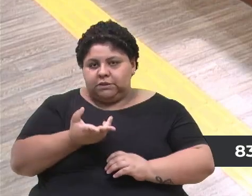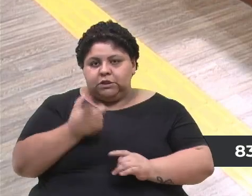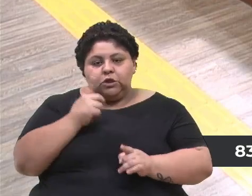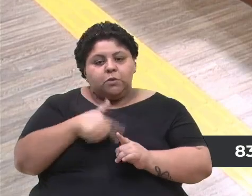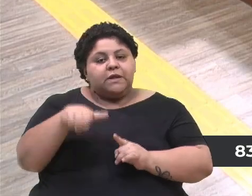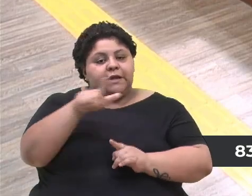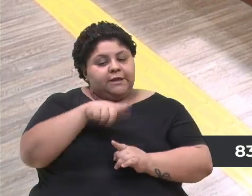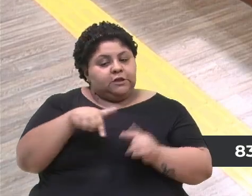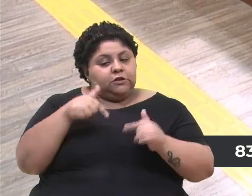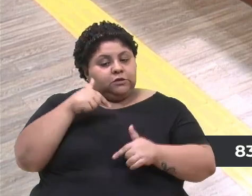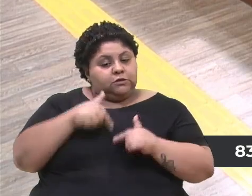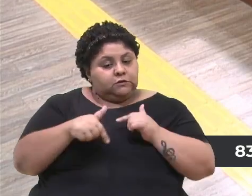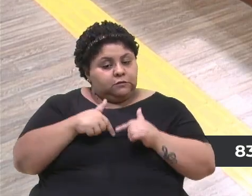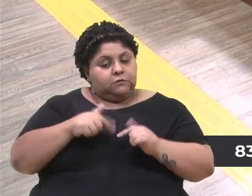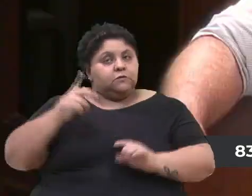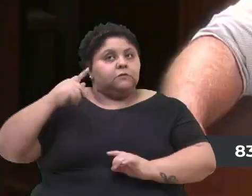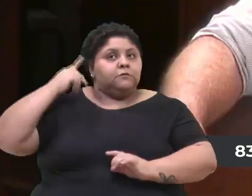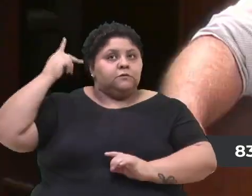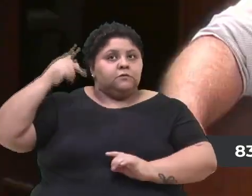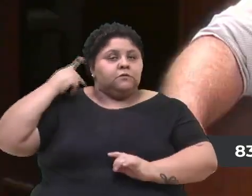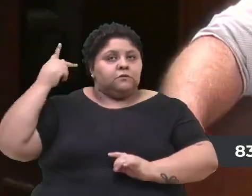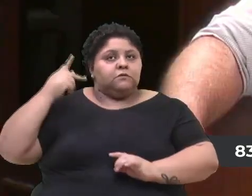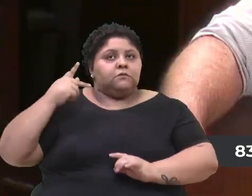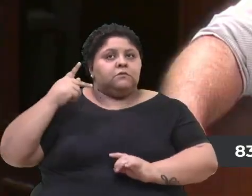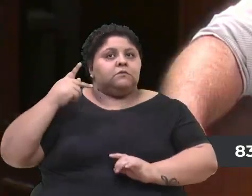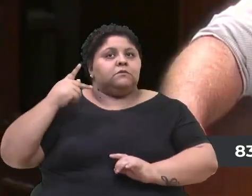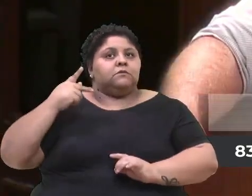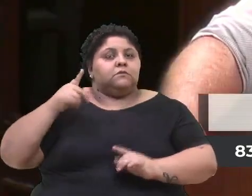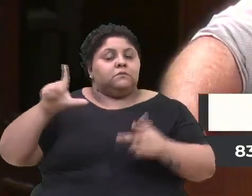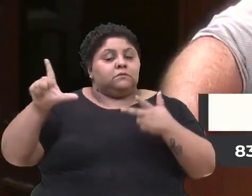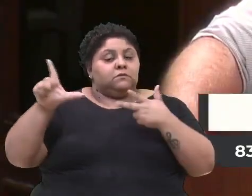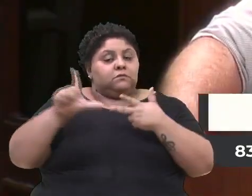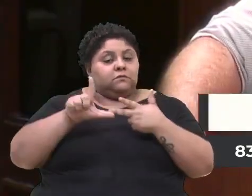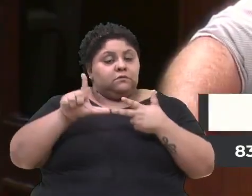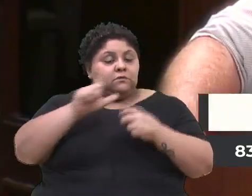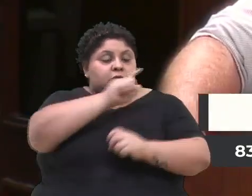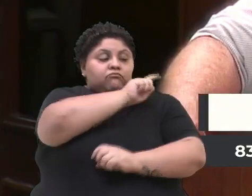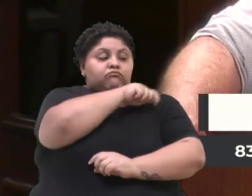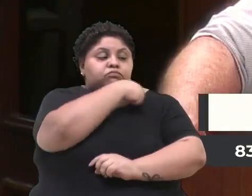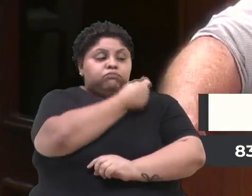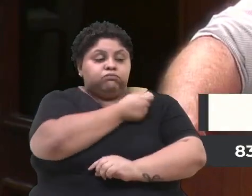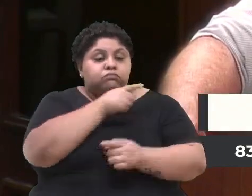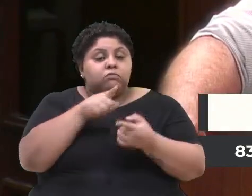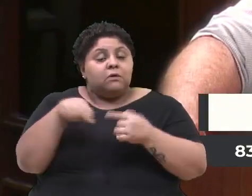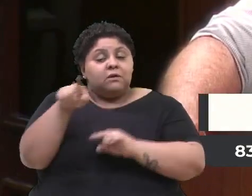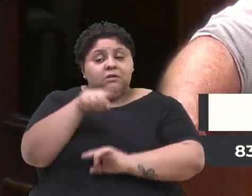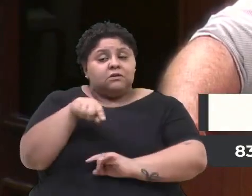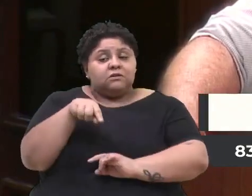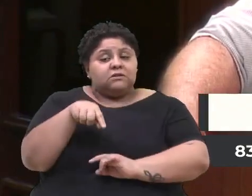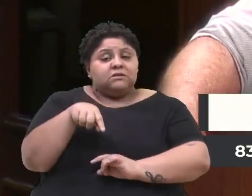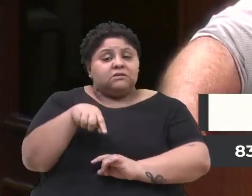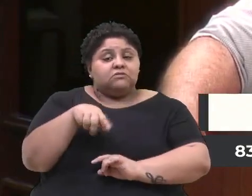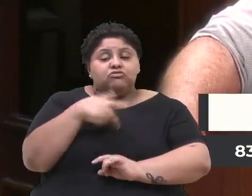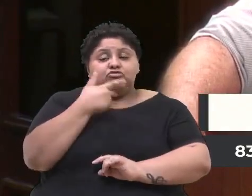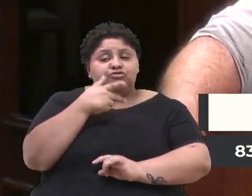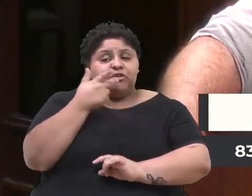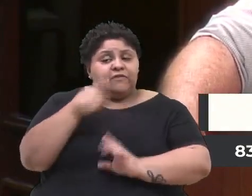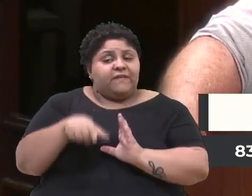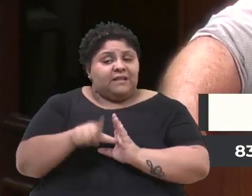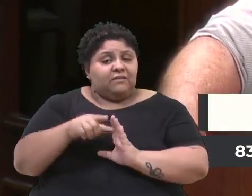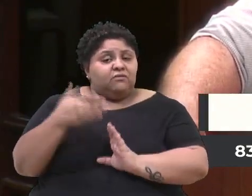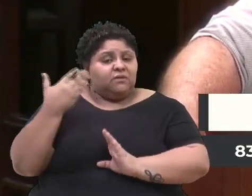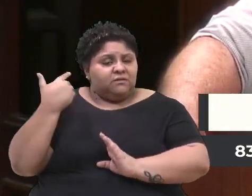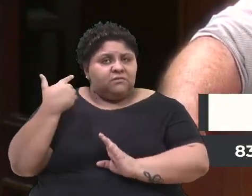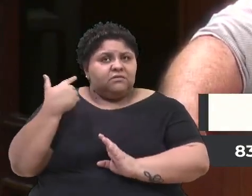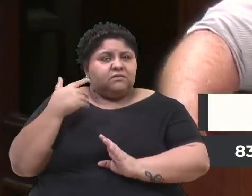Função dos parlamentares é o trabalho, é legislar, é fiscalizar. Mas eu não tinha me manifestado antes sobre